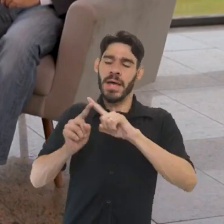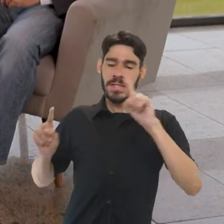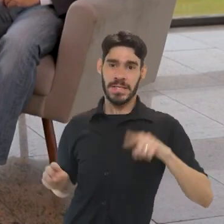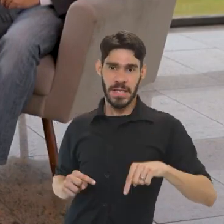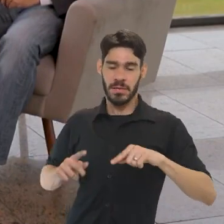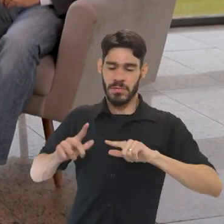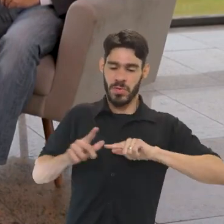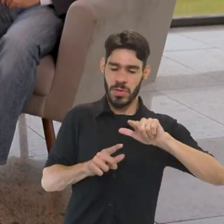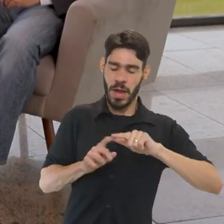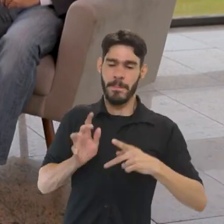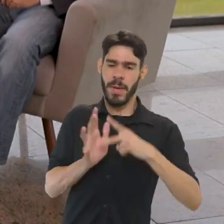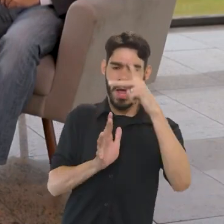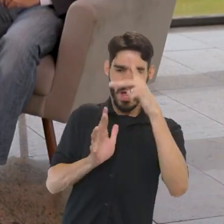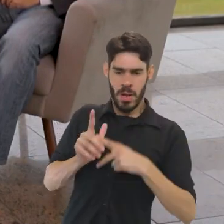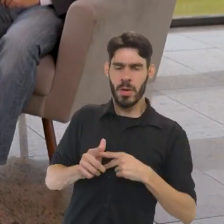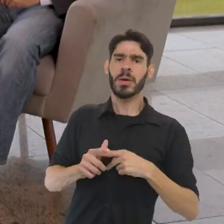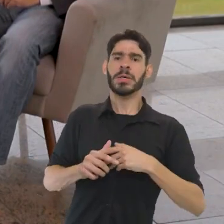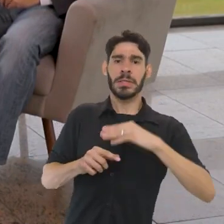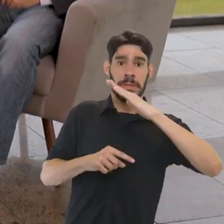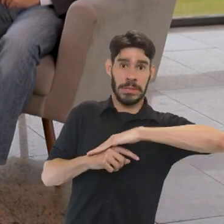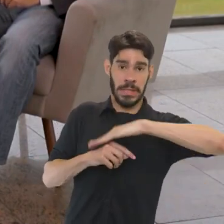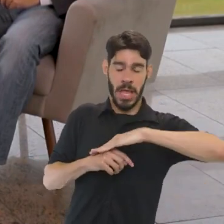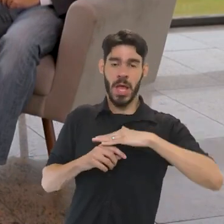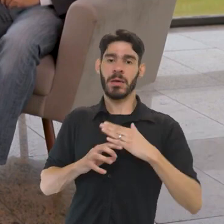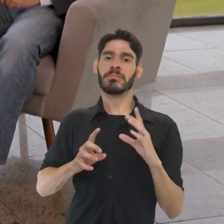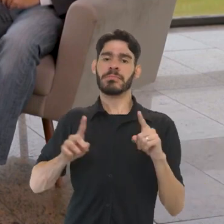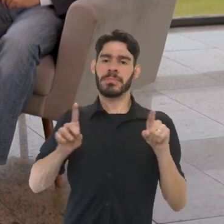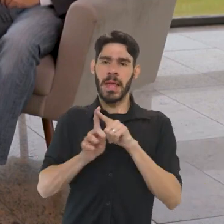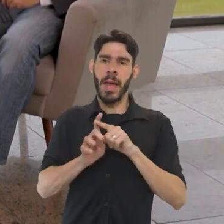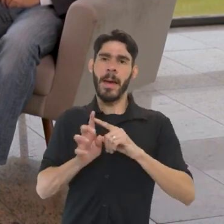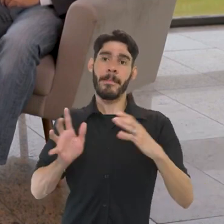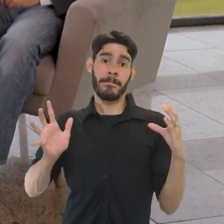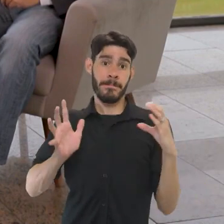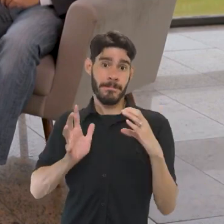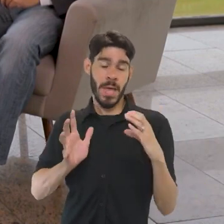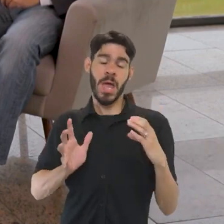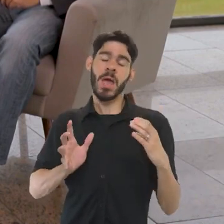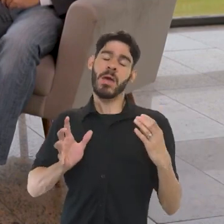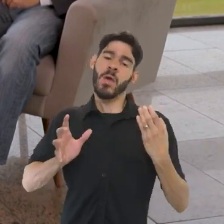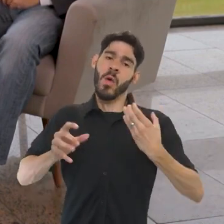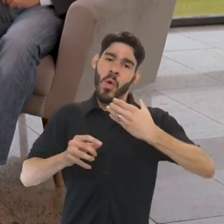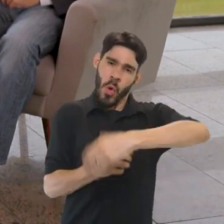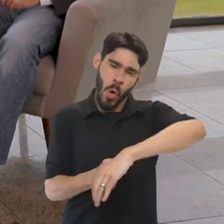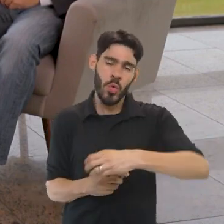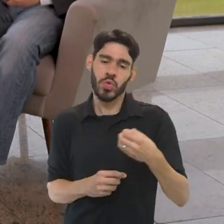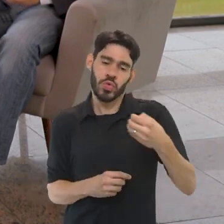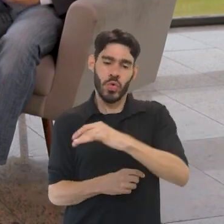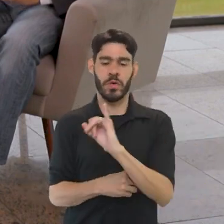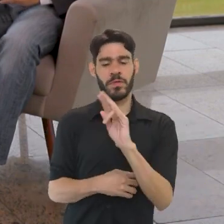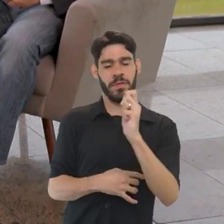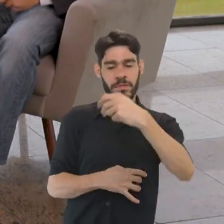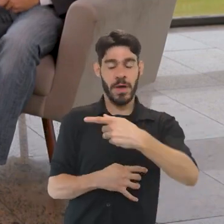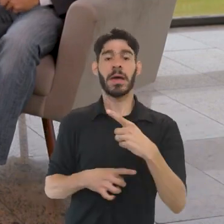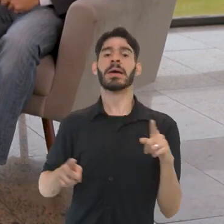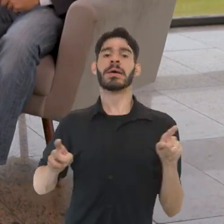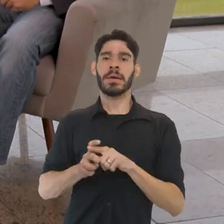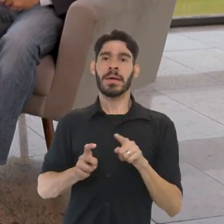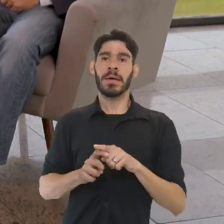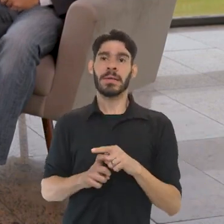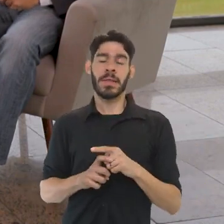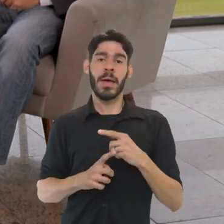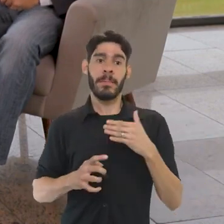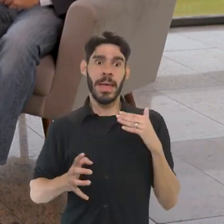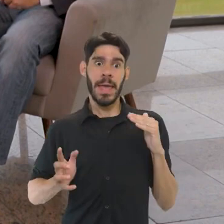com os servidores, trabalhando no plano de carreira, trabalhando também no concurso novo para o IFAM, e também a convocação do cadastro de